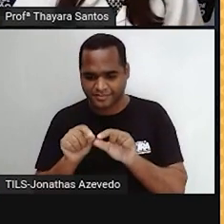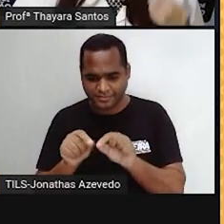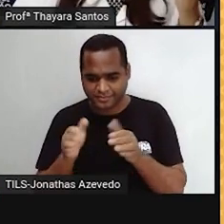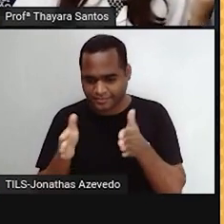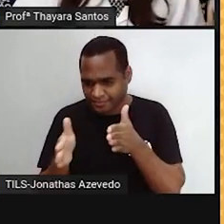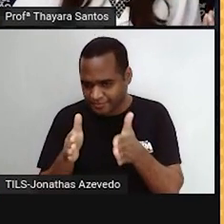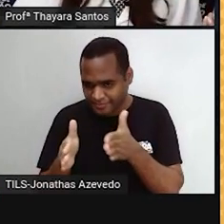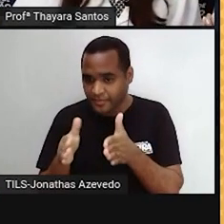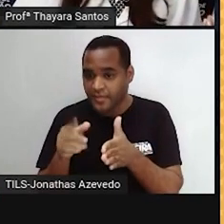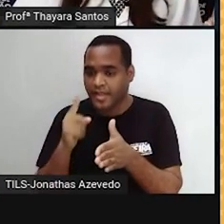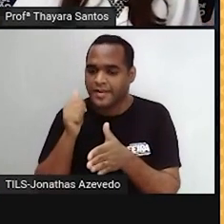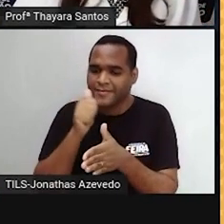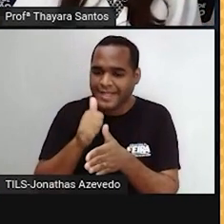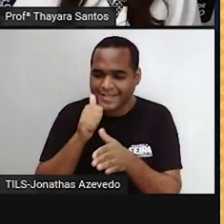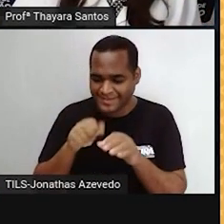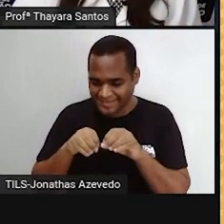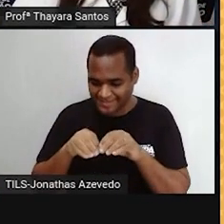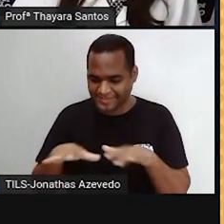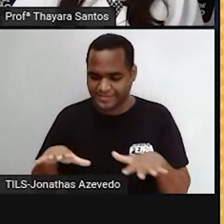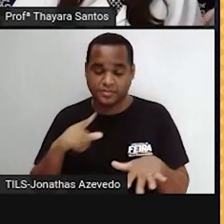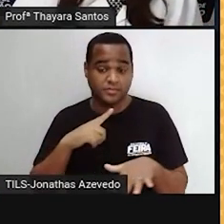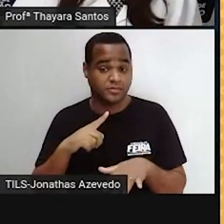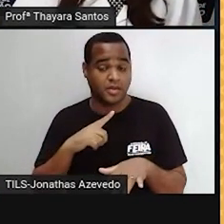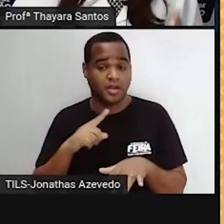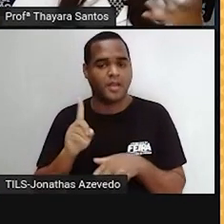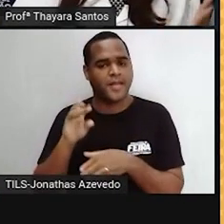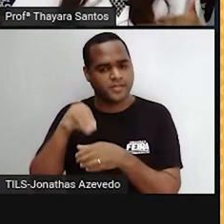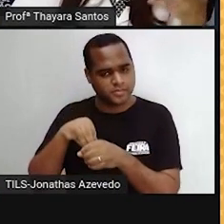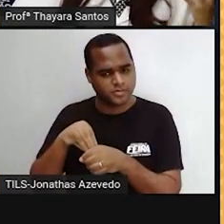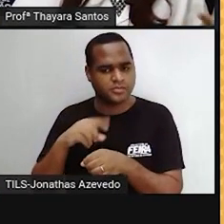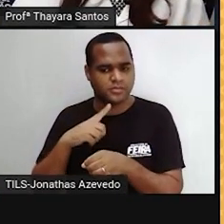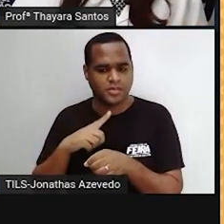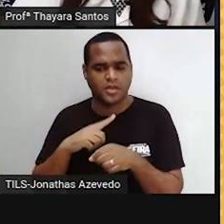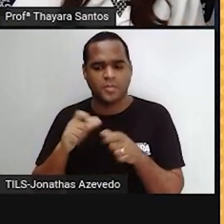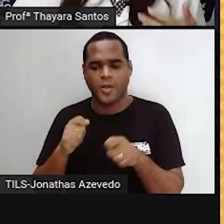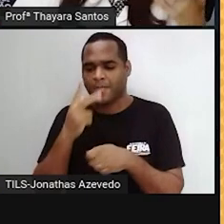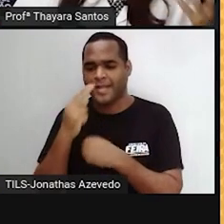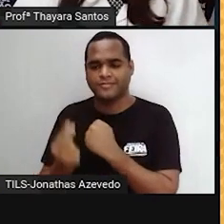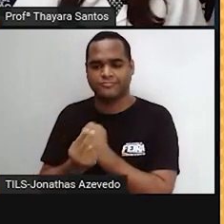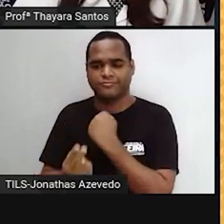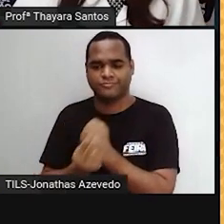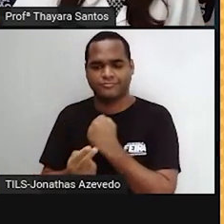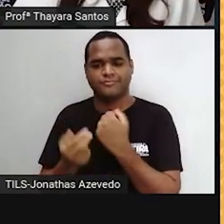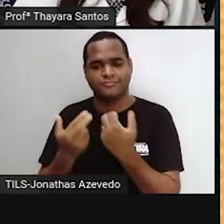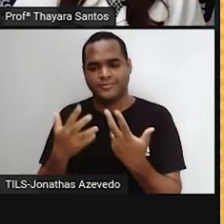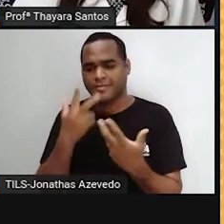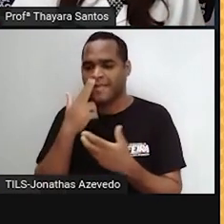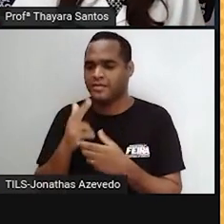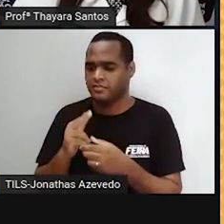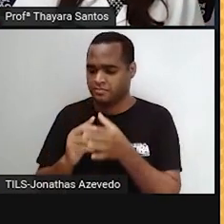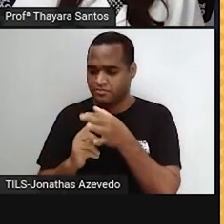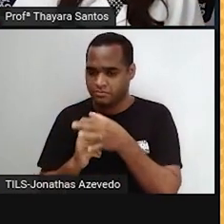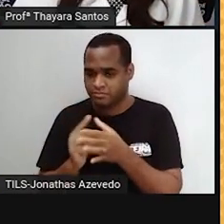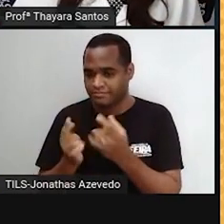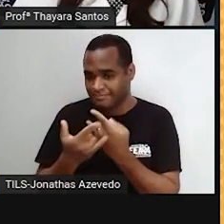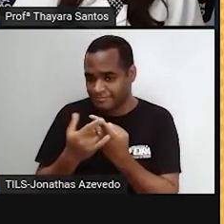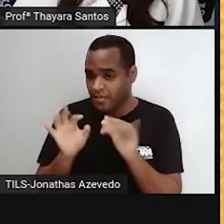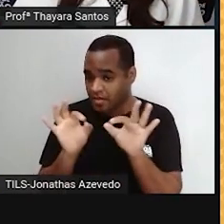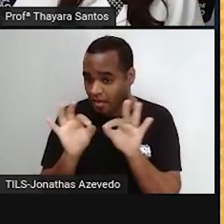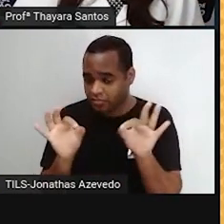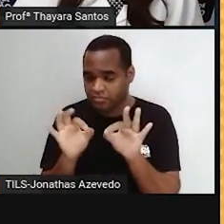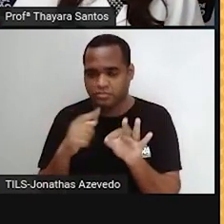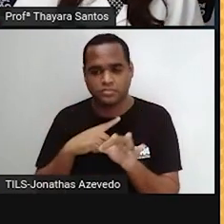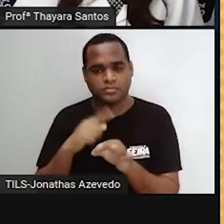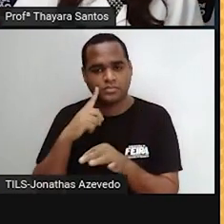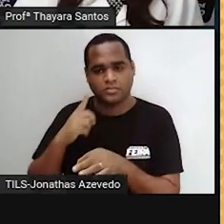ovulação, quando a mulher liberou esse ovócito, e esse ato sexual tenha sido desprotegido, sem uso de preservativo, os espermatozoides vão